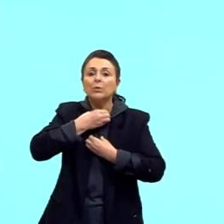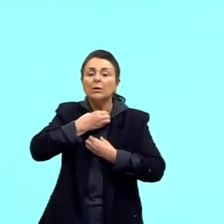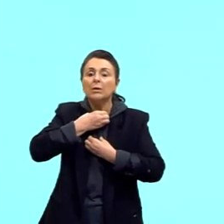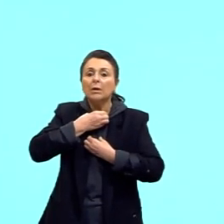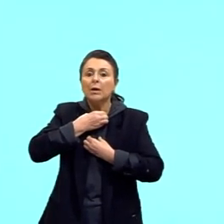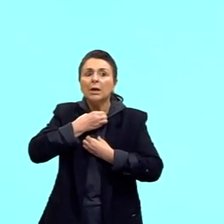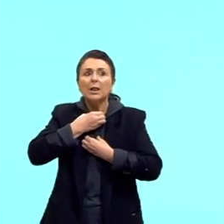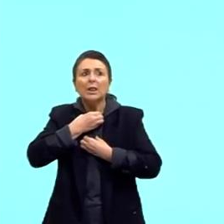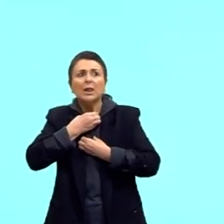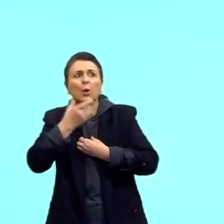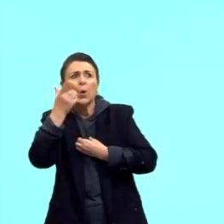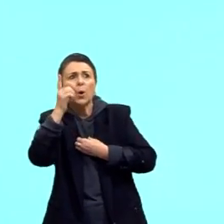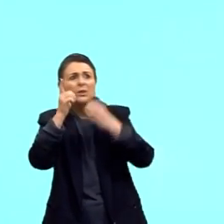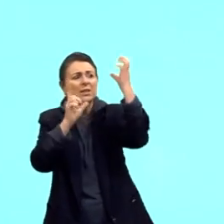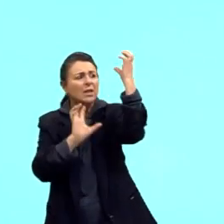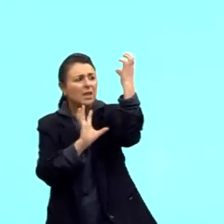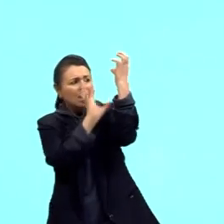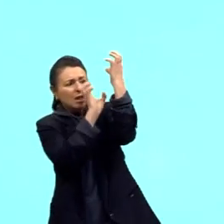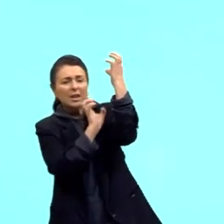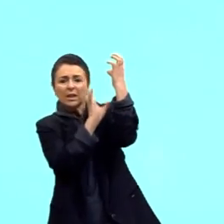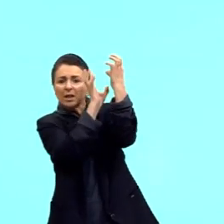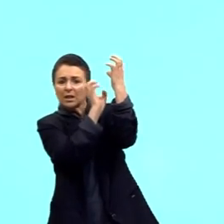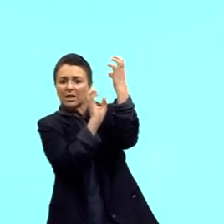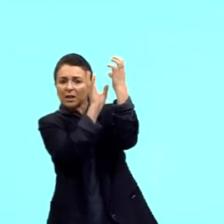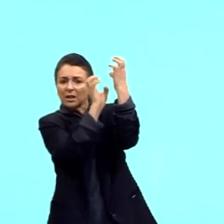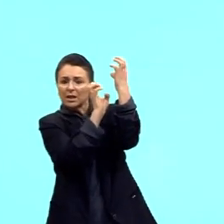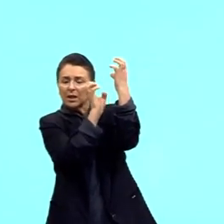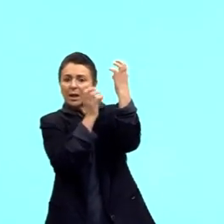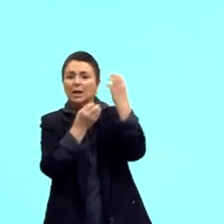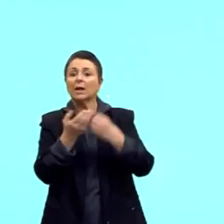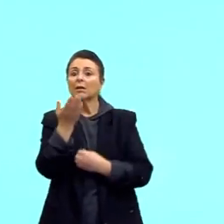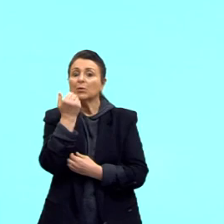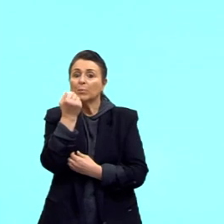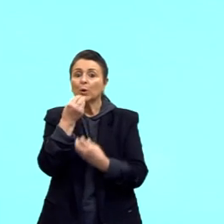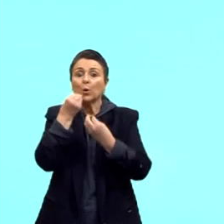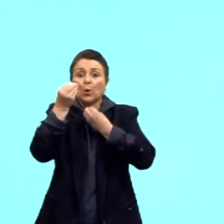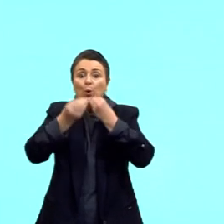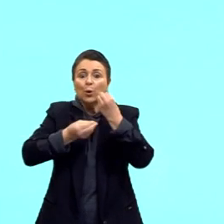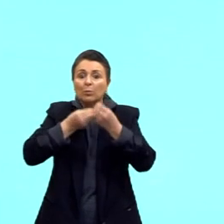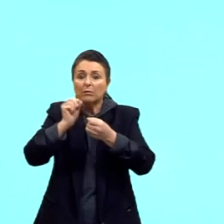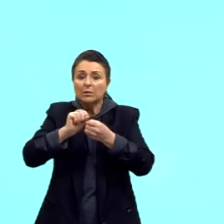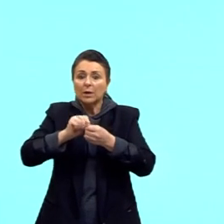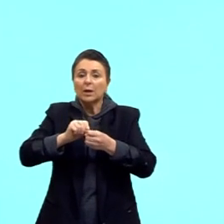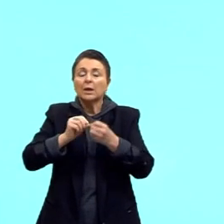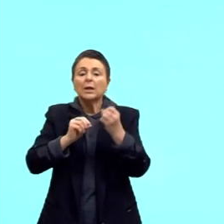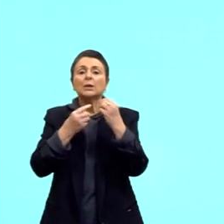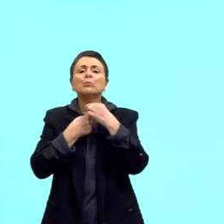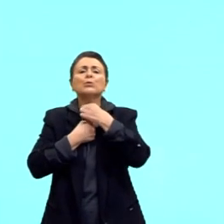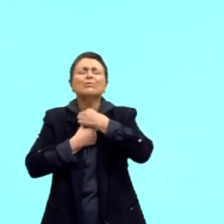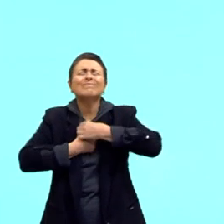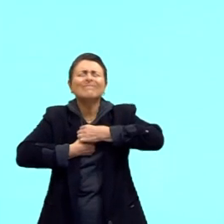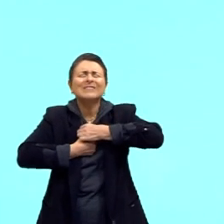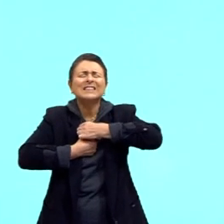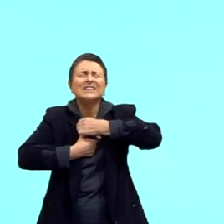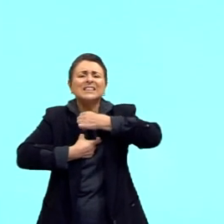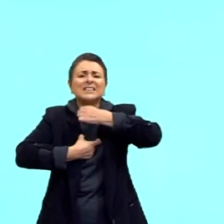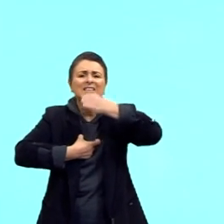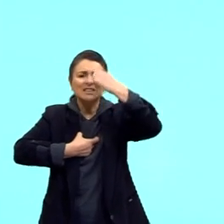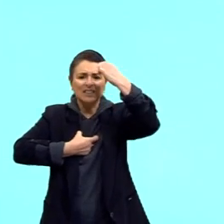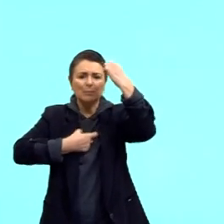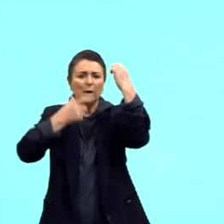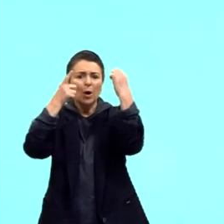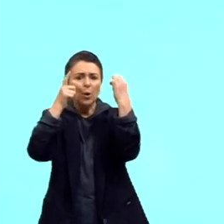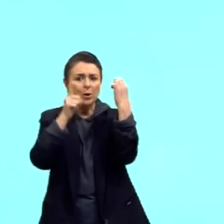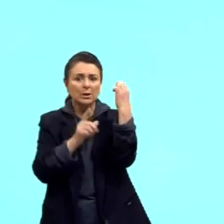Para alcançar a folhagem das árvores de que se alimentavam, tinham que esticar o pescoço.